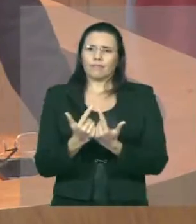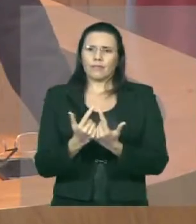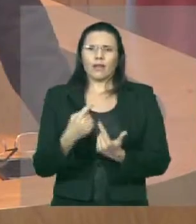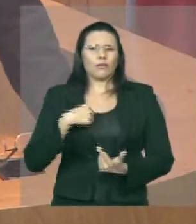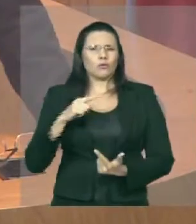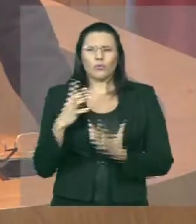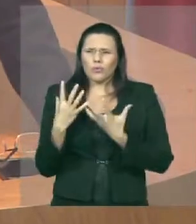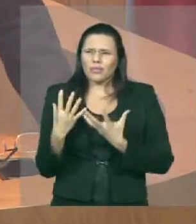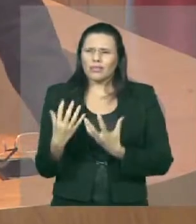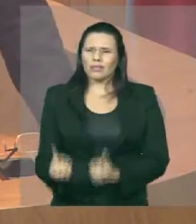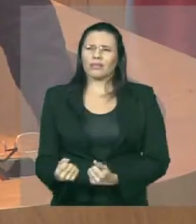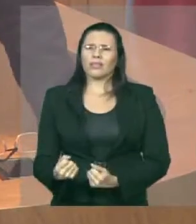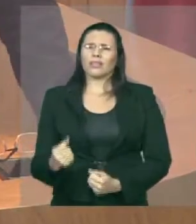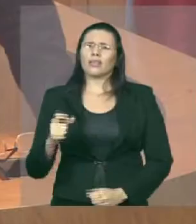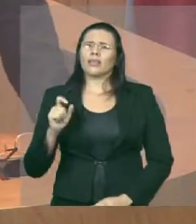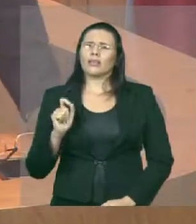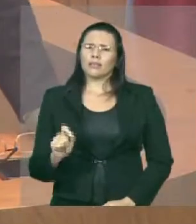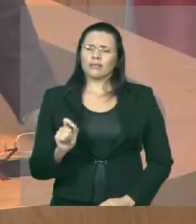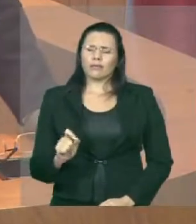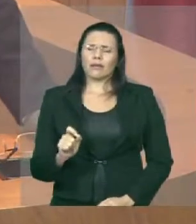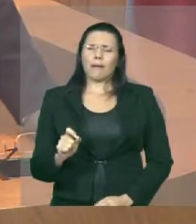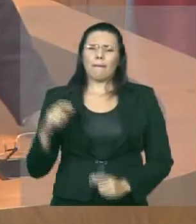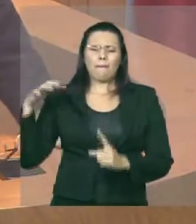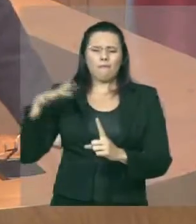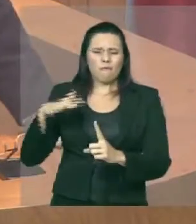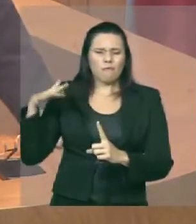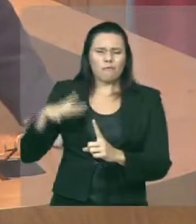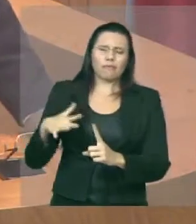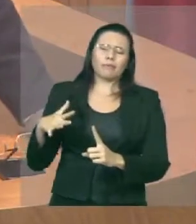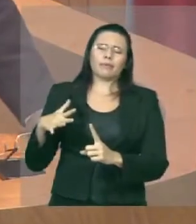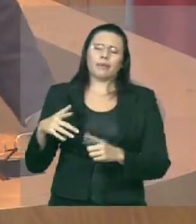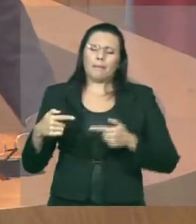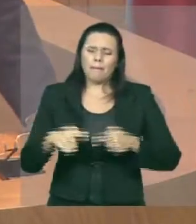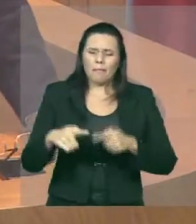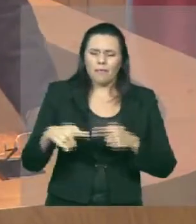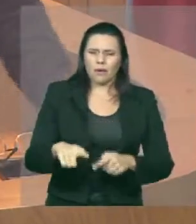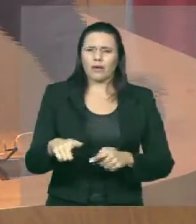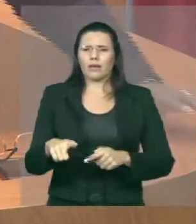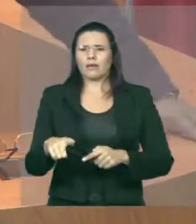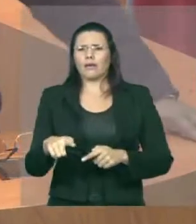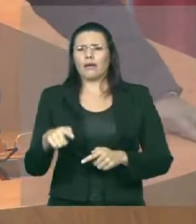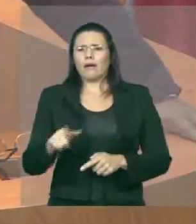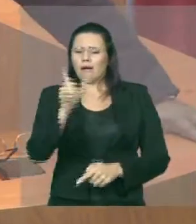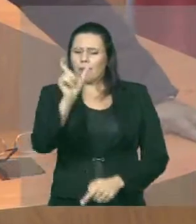soldado ia ser perseguido simplesmente porque ele tenha manifestado uma ideia.